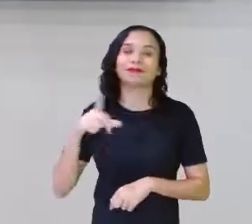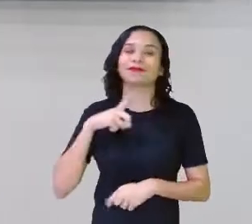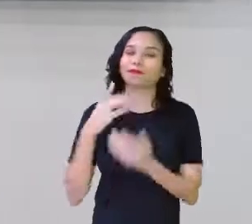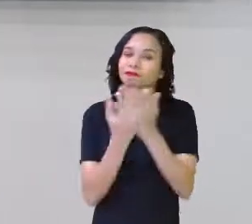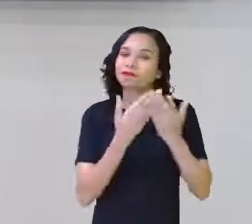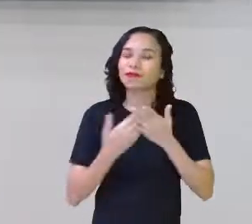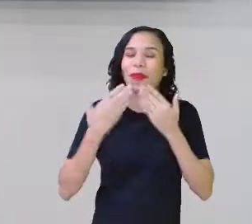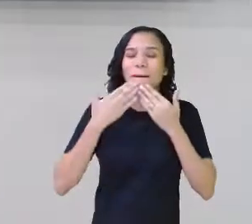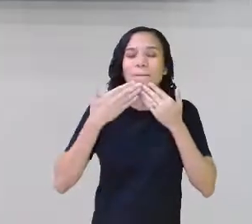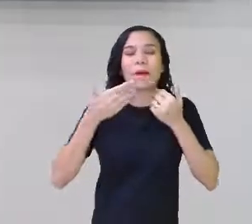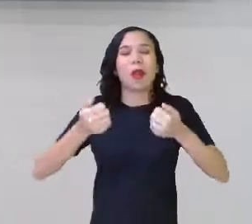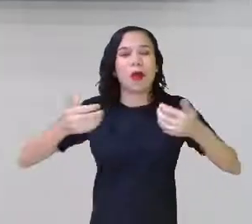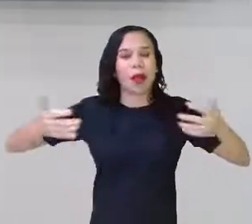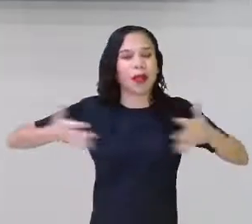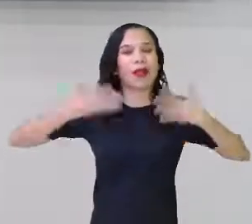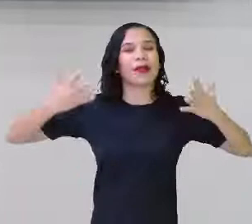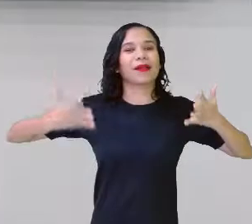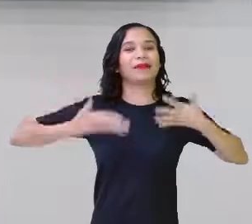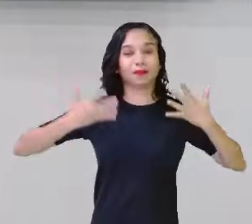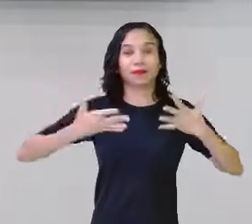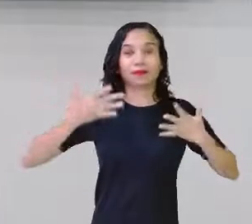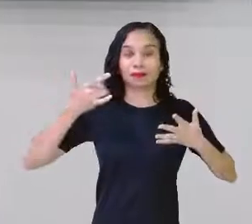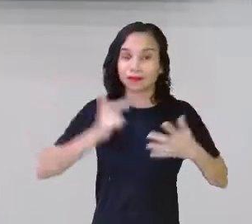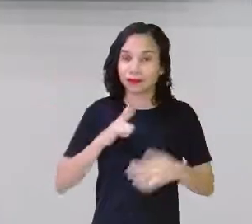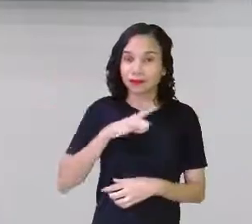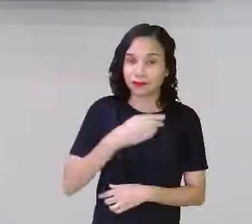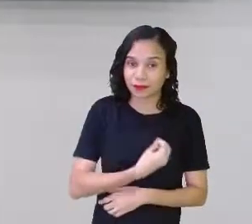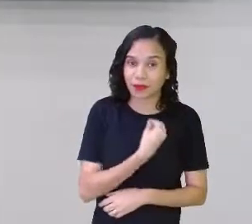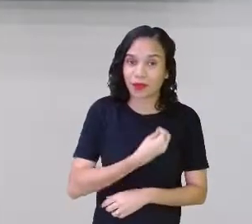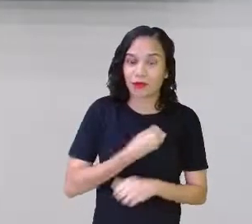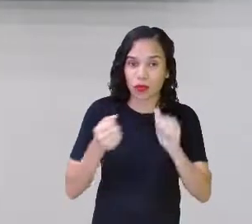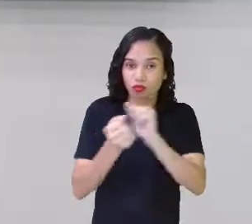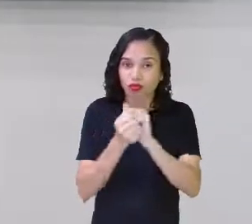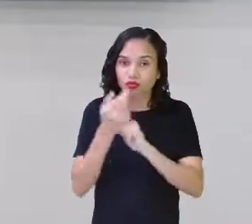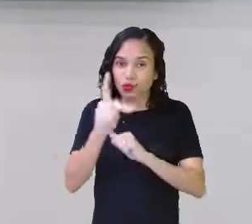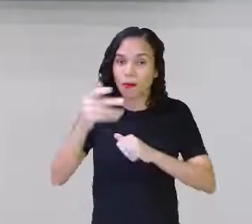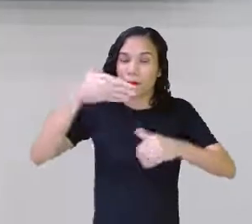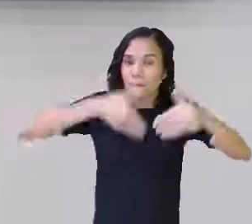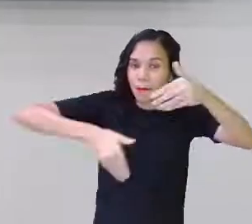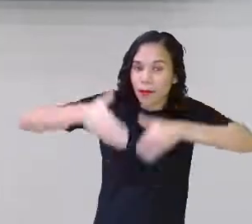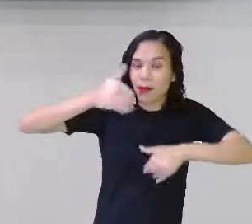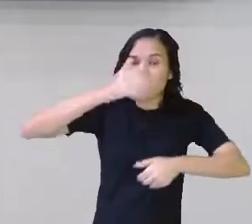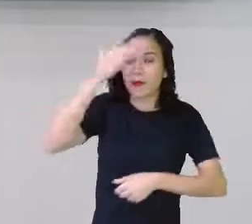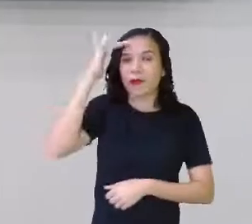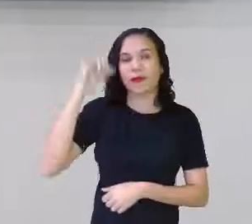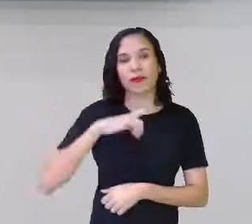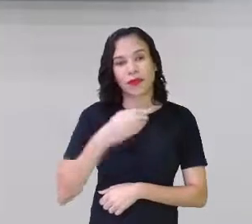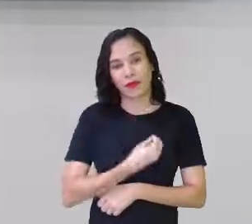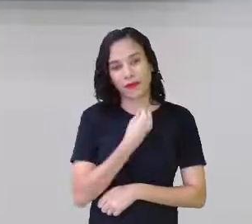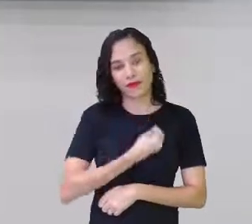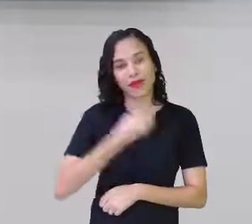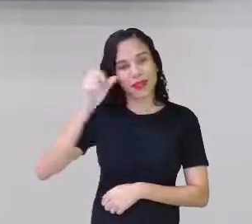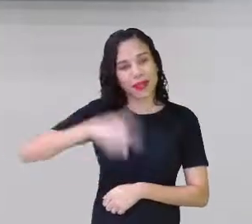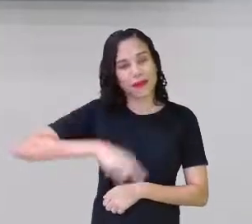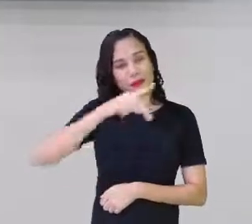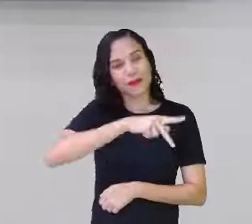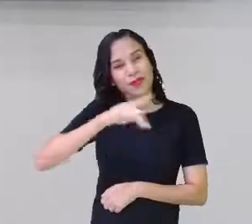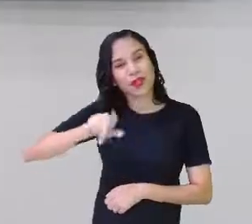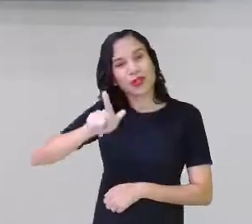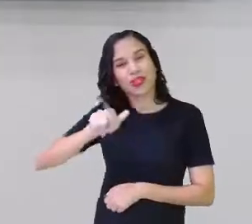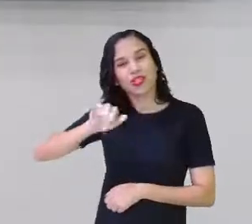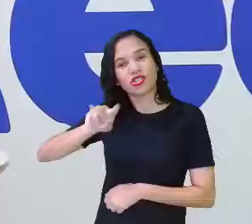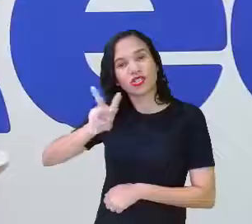aula aqui muito mais animada. Para trazer a tua participação, quem está aqui com a gente hoje é o professor